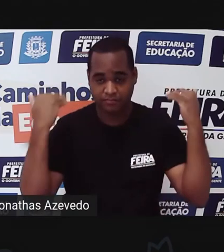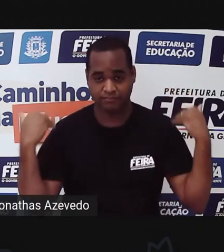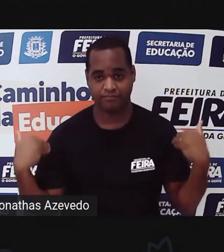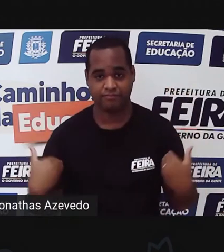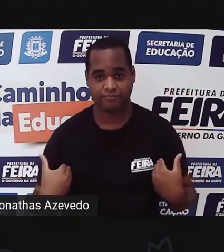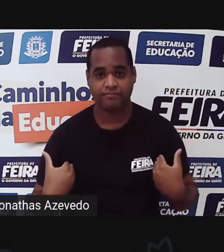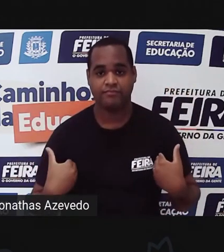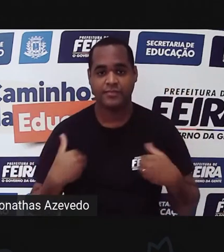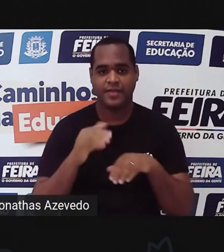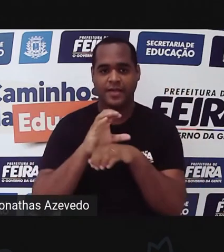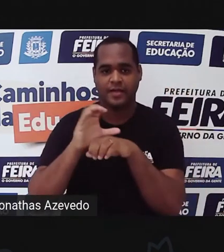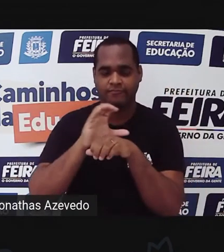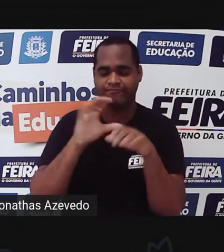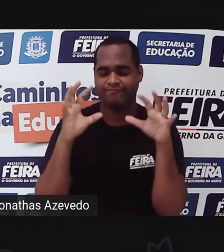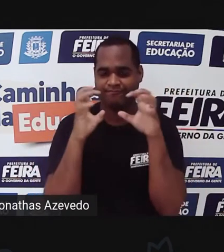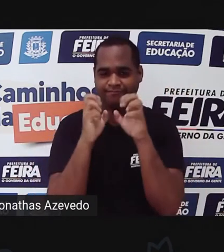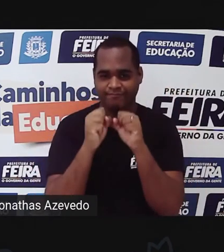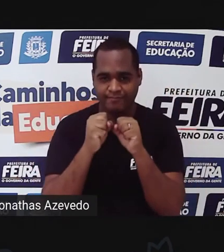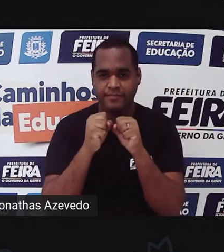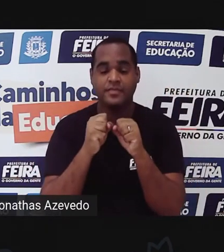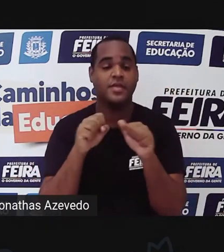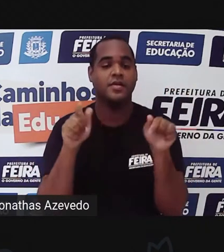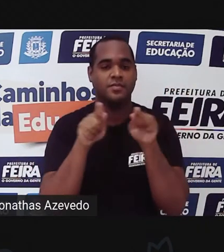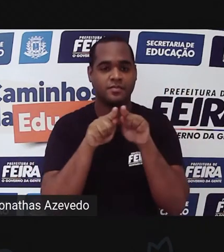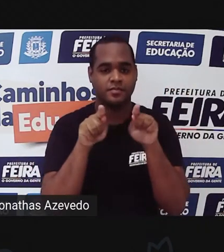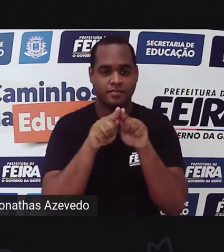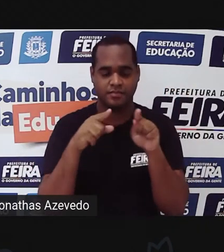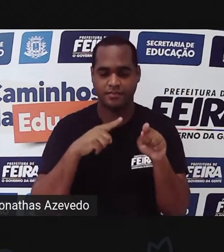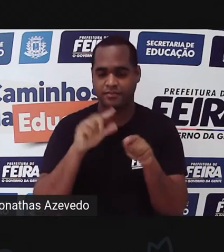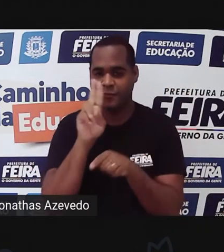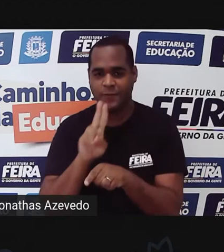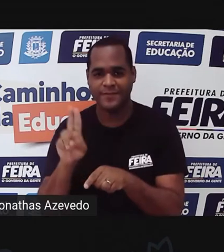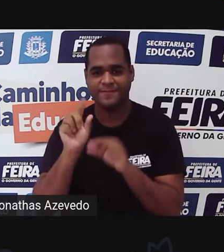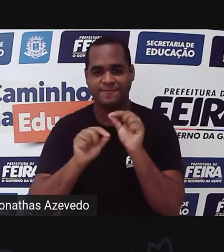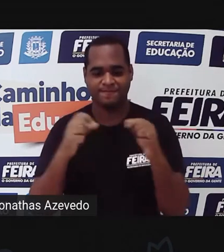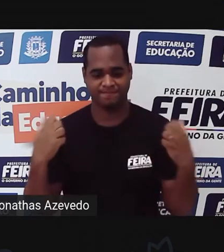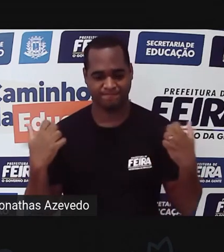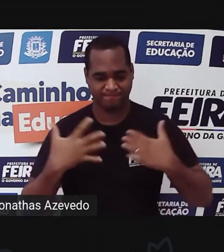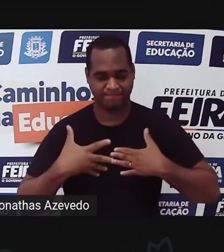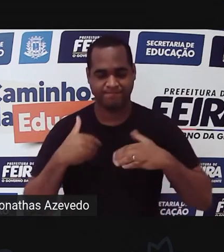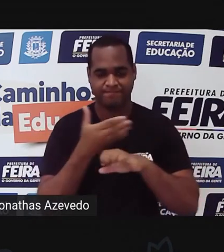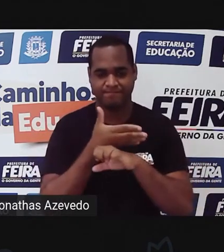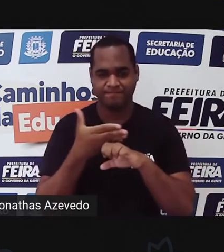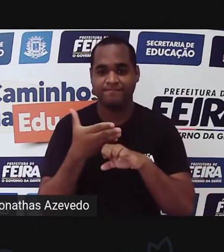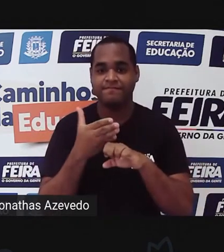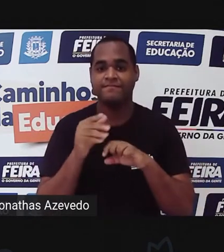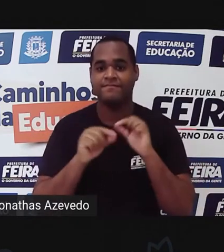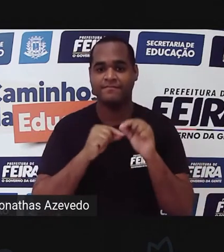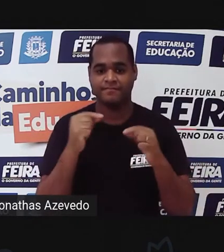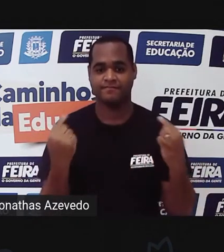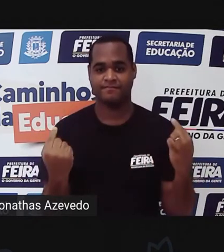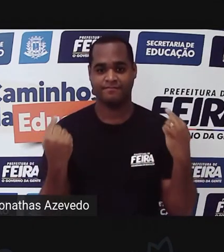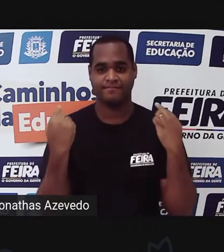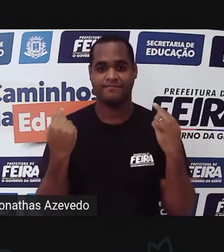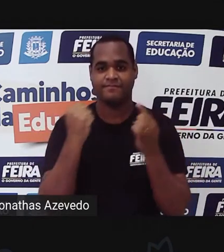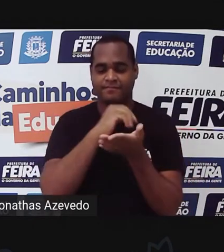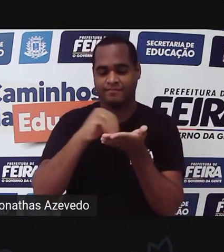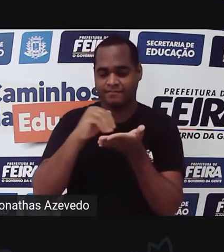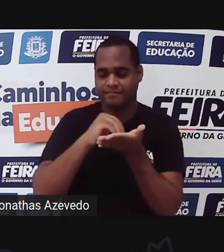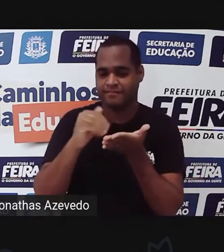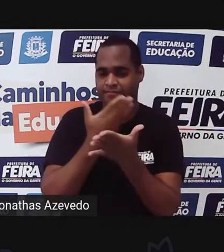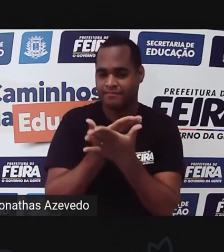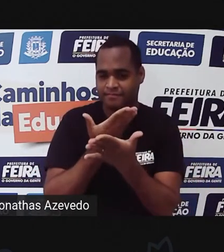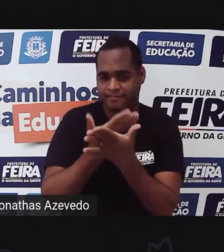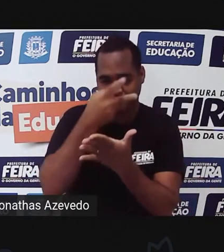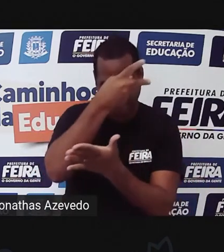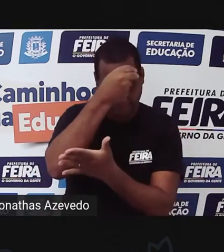abaixo do ombro, castanho escuro. Estou usando hoje um jaleco branco e aqui atrás de mim tem a logo da Prefeitura Municipal de Feira de Santana e